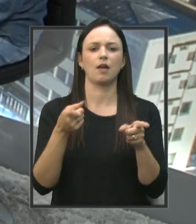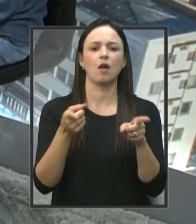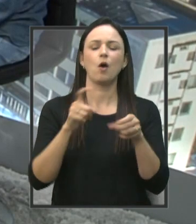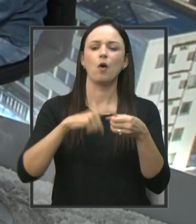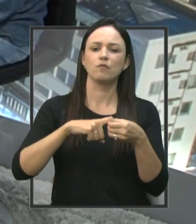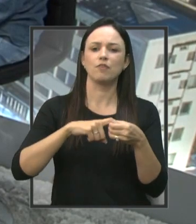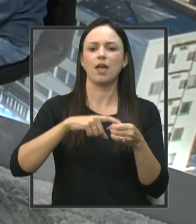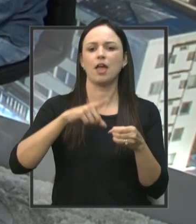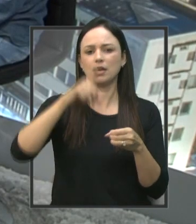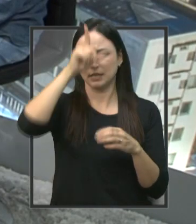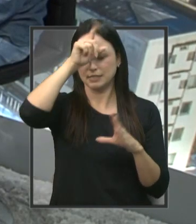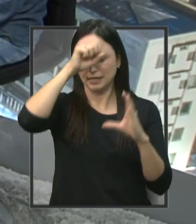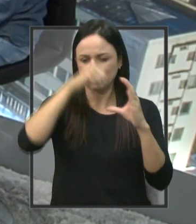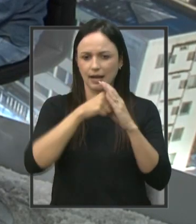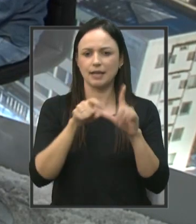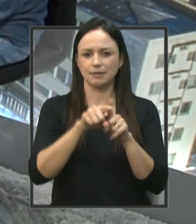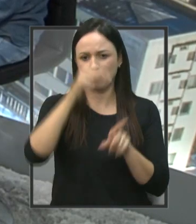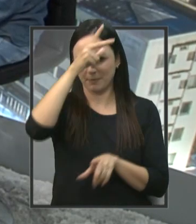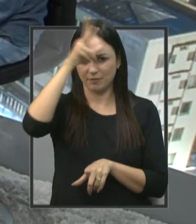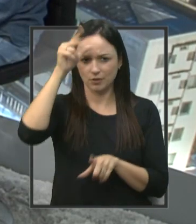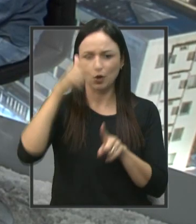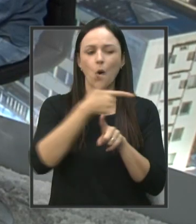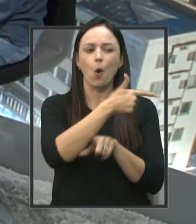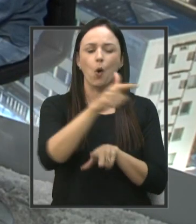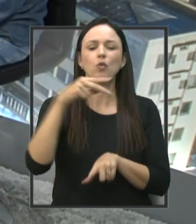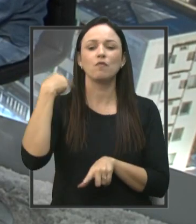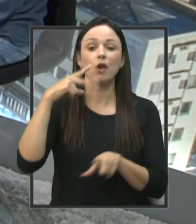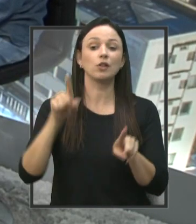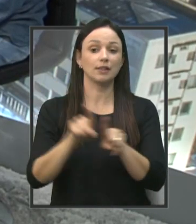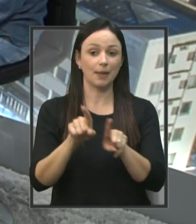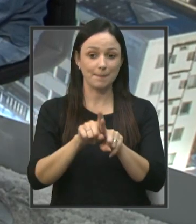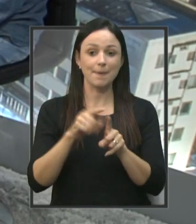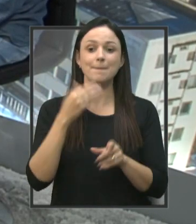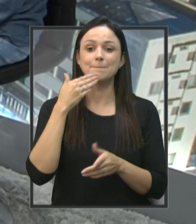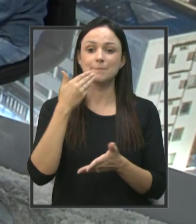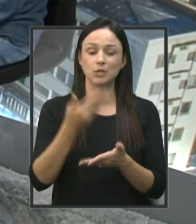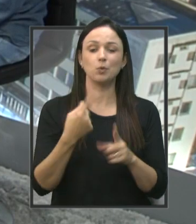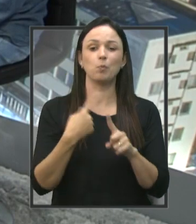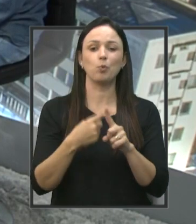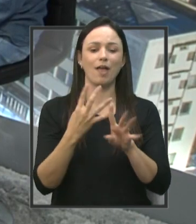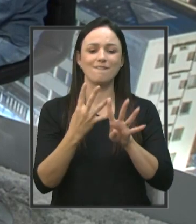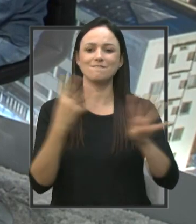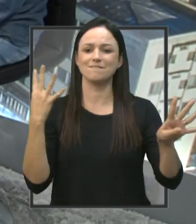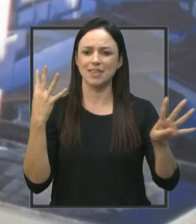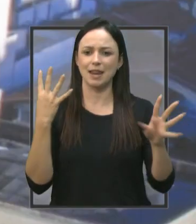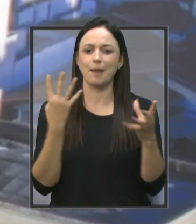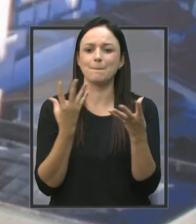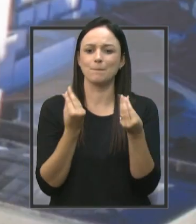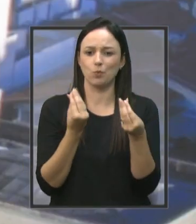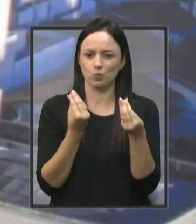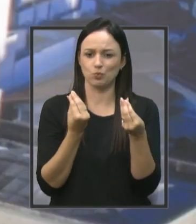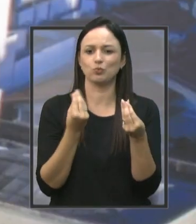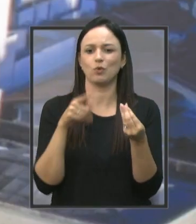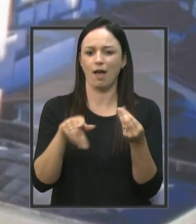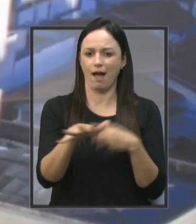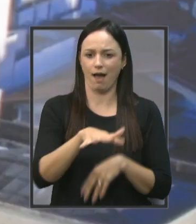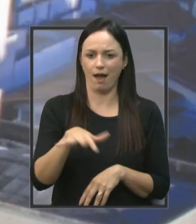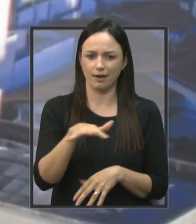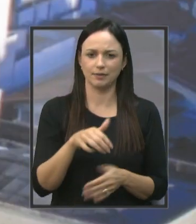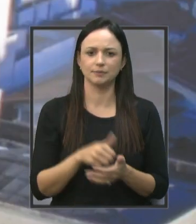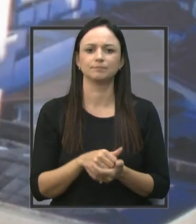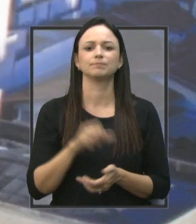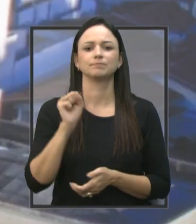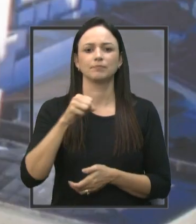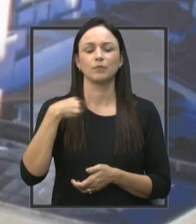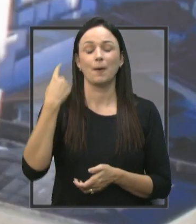vereadores também fortaleceram essa demanda, já que a fila, ela deve ser grande nessa área, vereador. Isso, É, nós pensamos muito